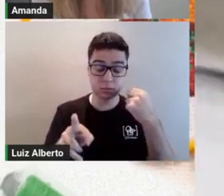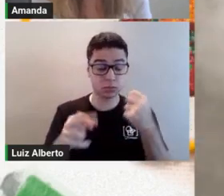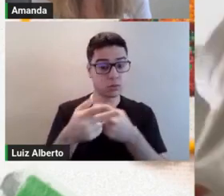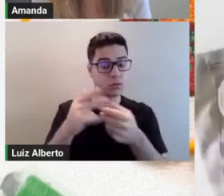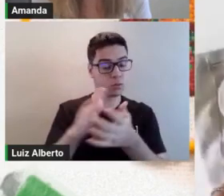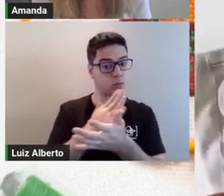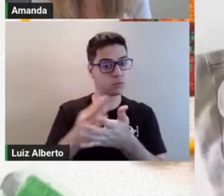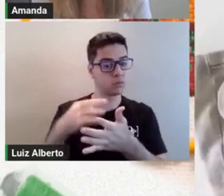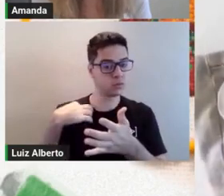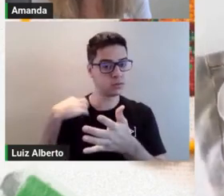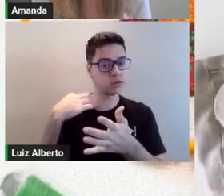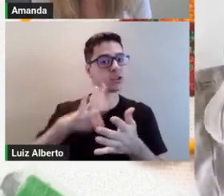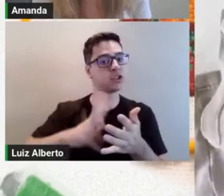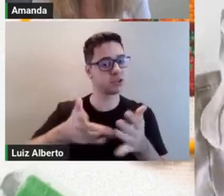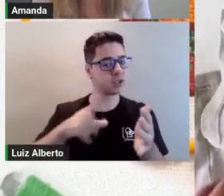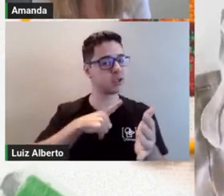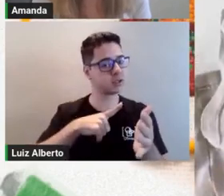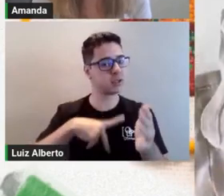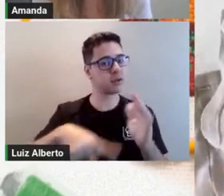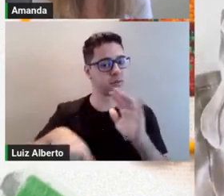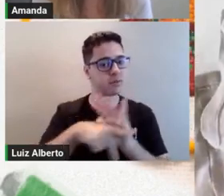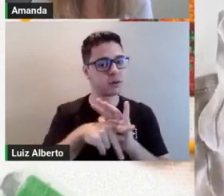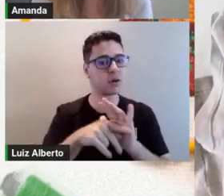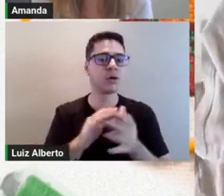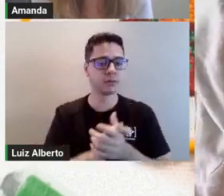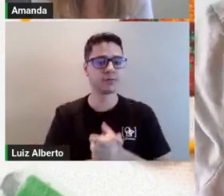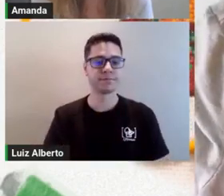-roupa. Pra gente fazer essa customização.